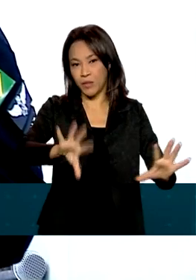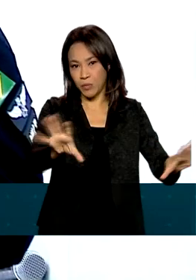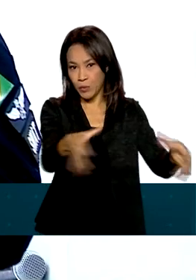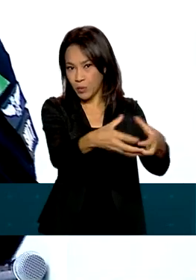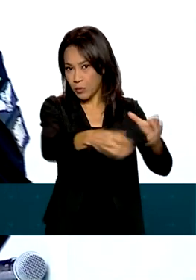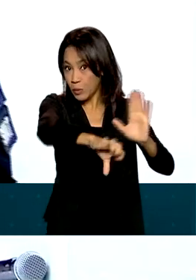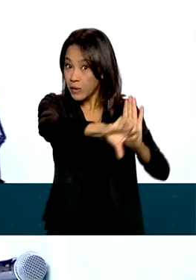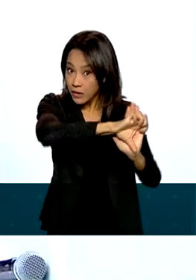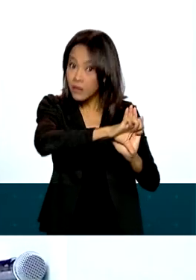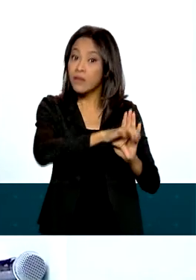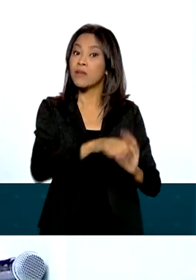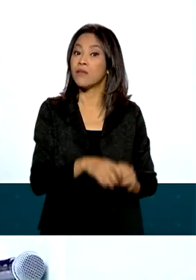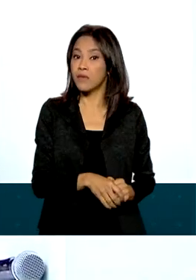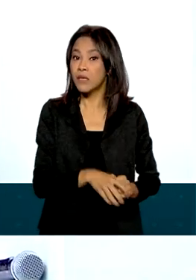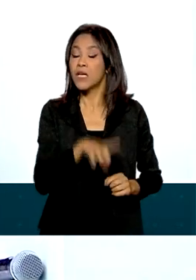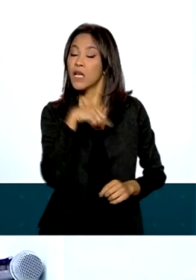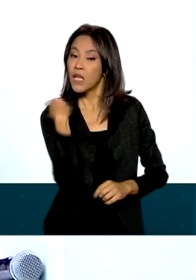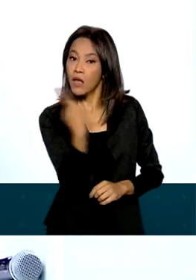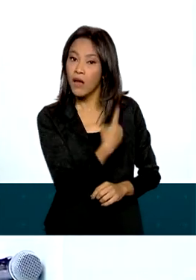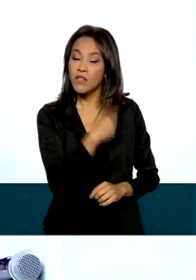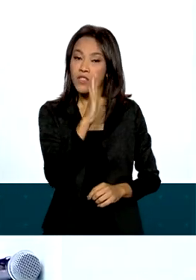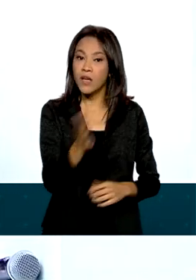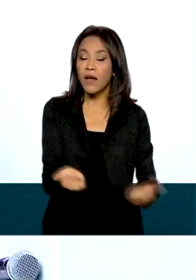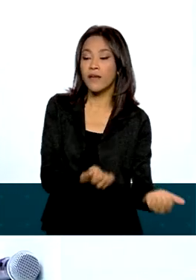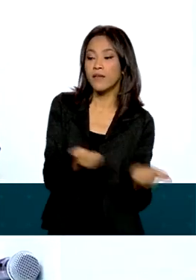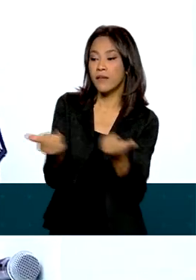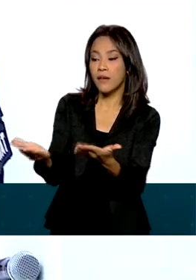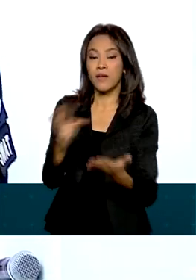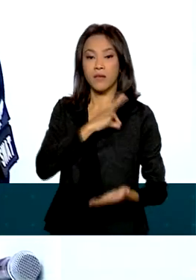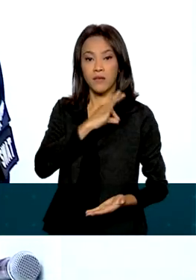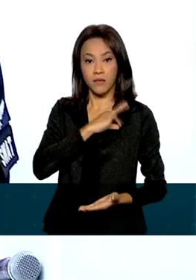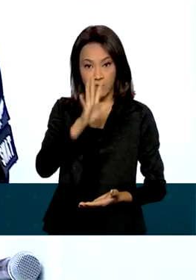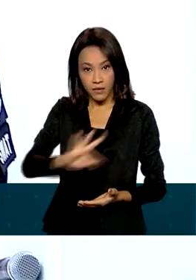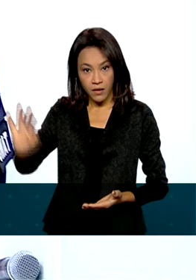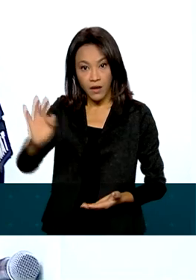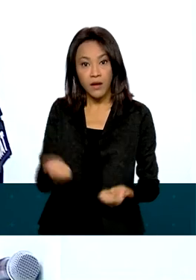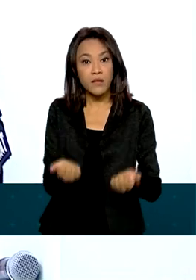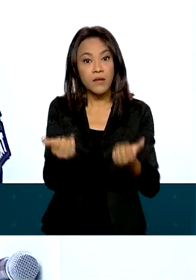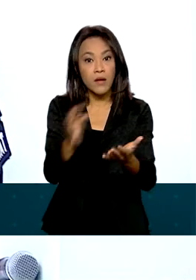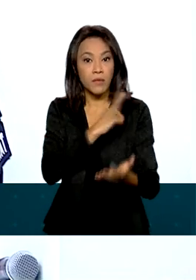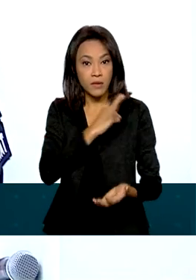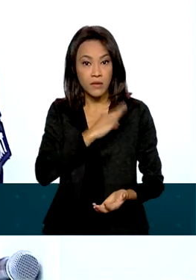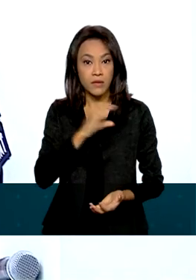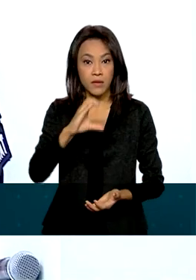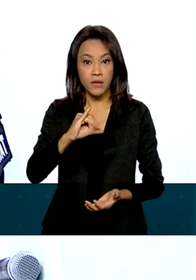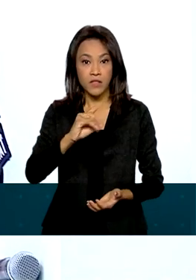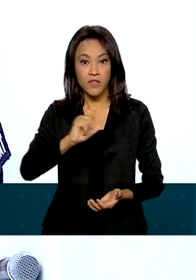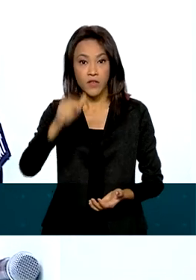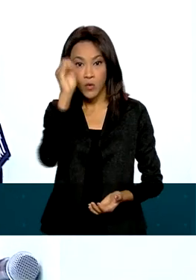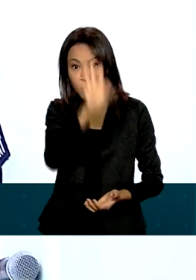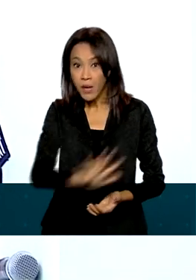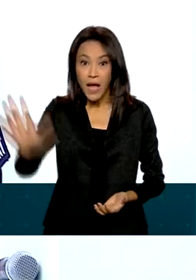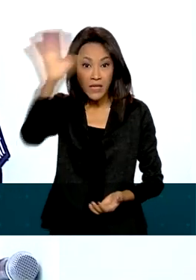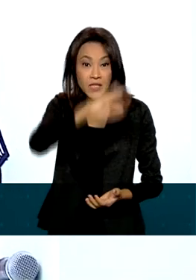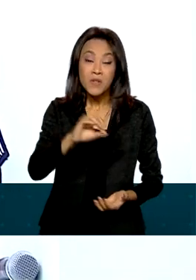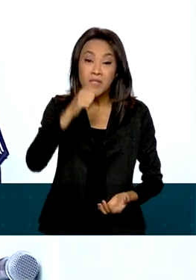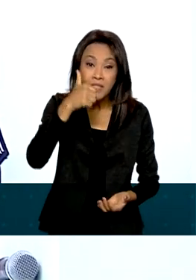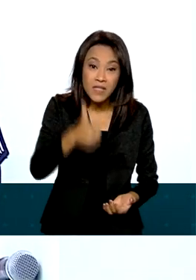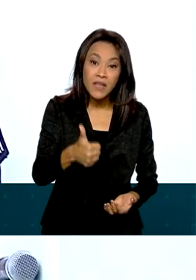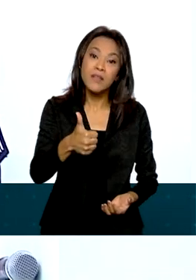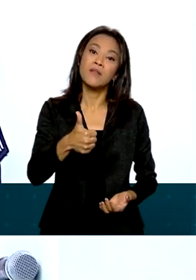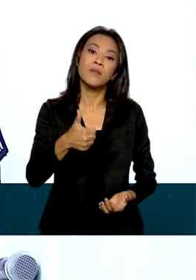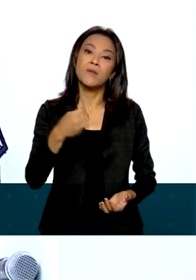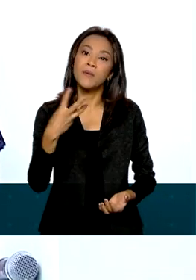Nesse período, entregamos para a Polícia Federal e a Polícia Civil, em todo o Brasil, 130 mil criminosos,